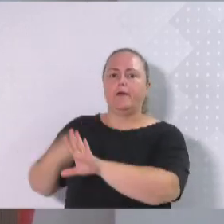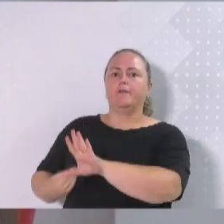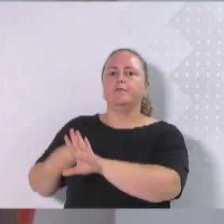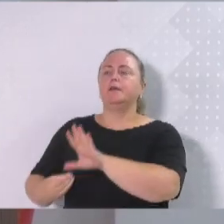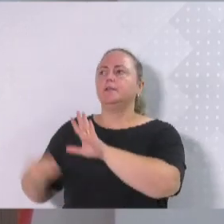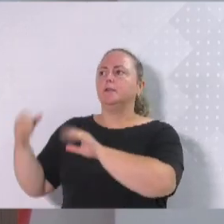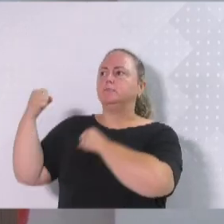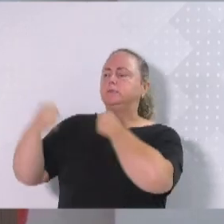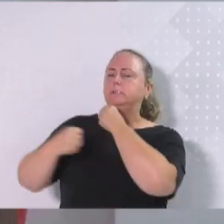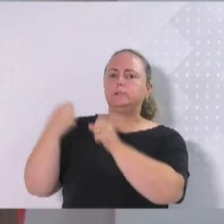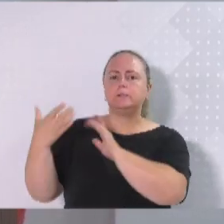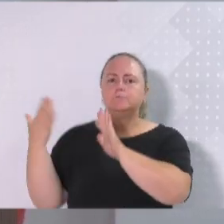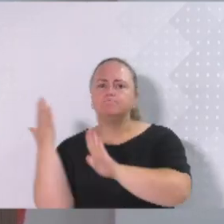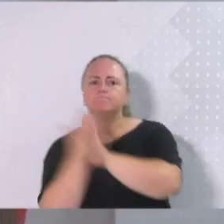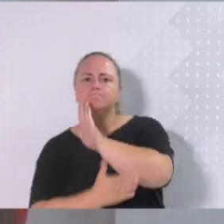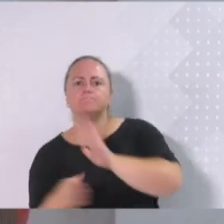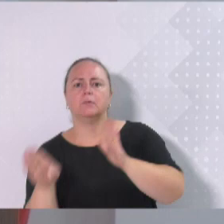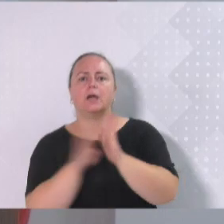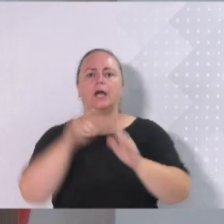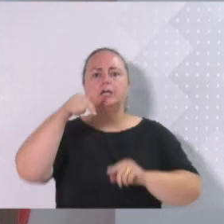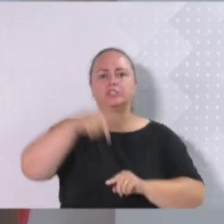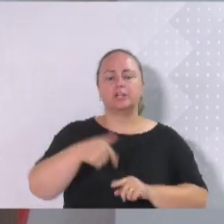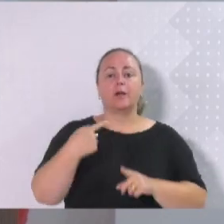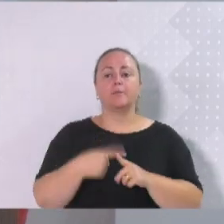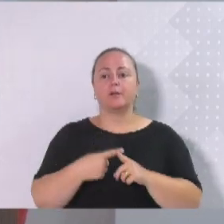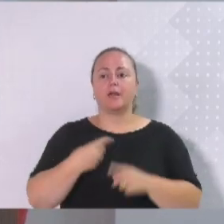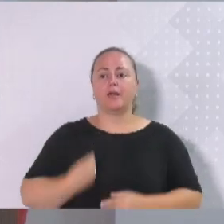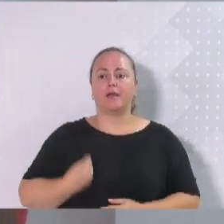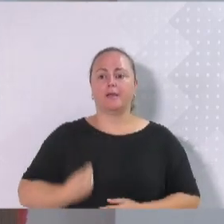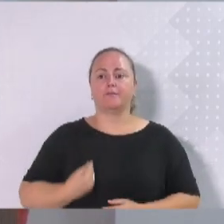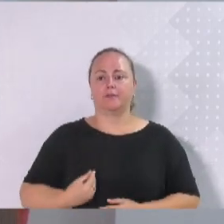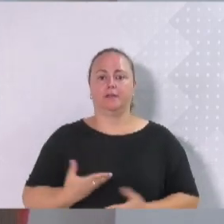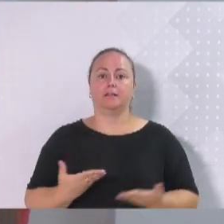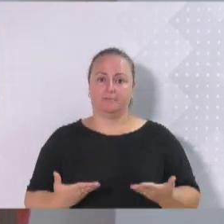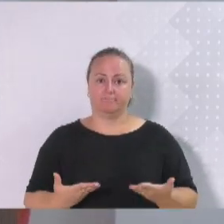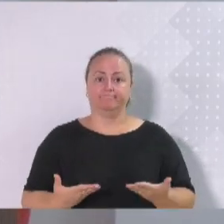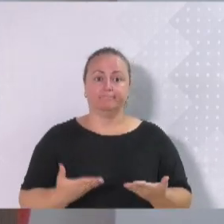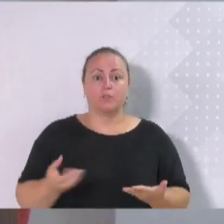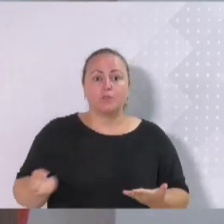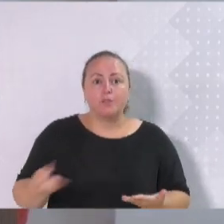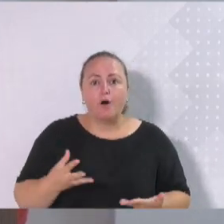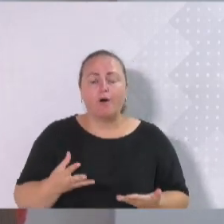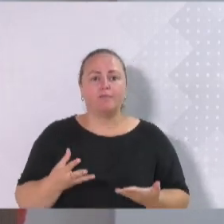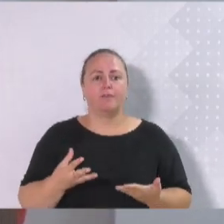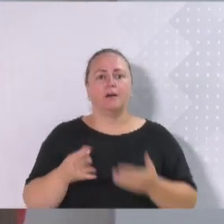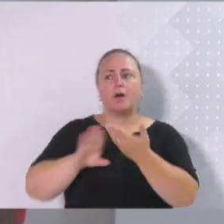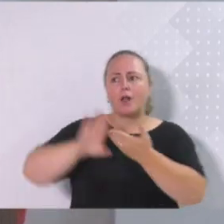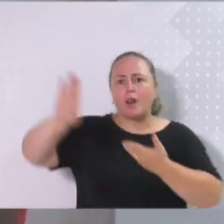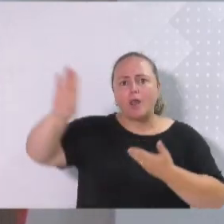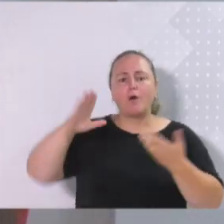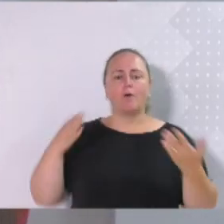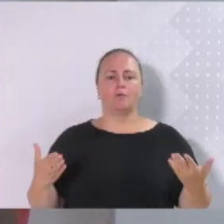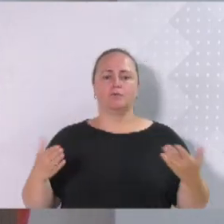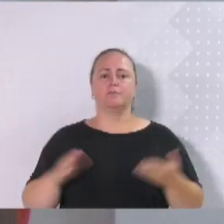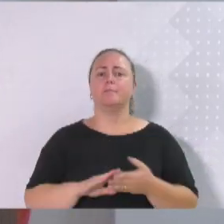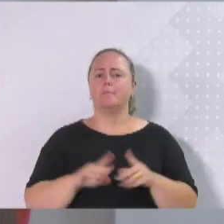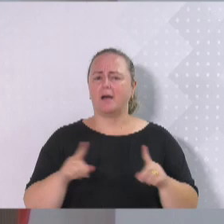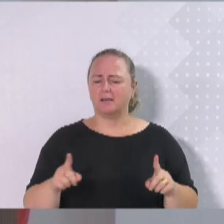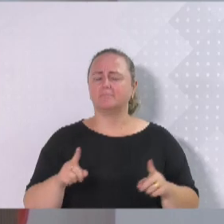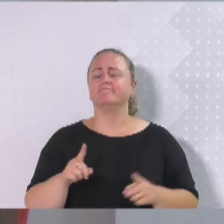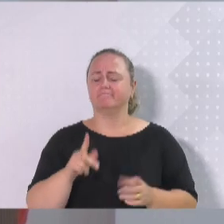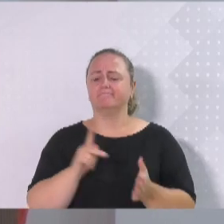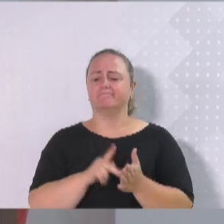receber essas mulheres? Blumenau tem um alto índice de feminicídio e registrou mais de 900 pedidos de medida